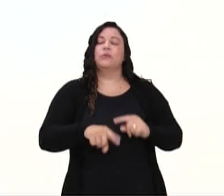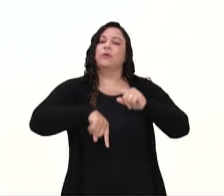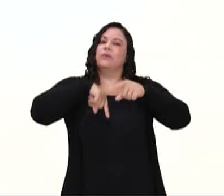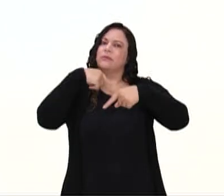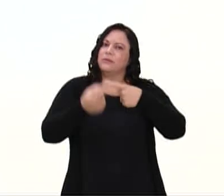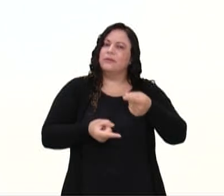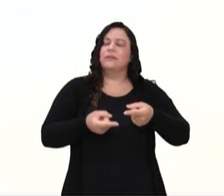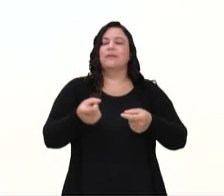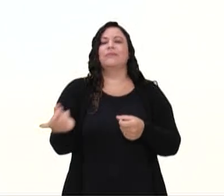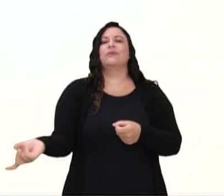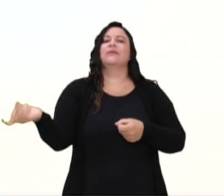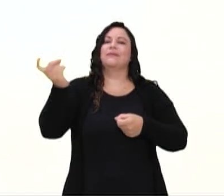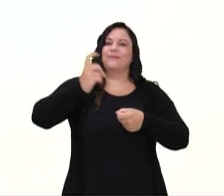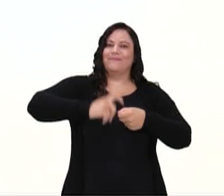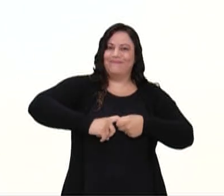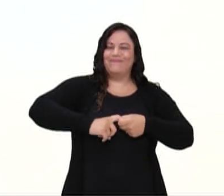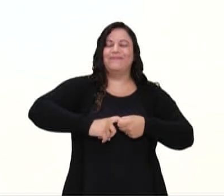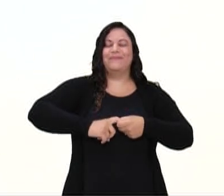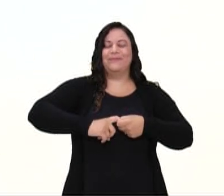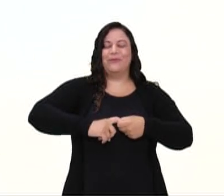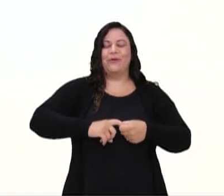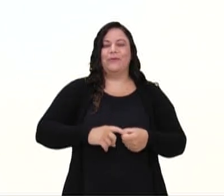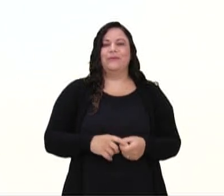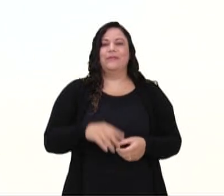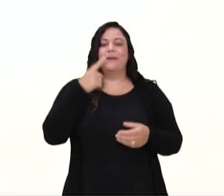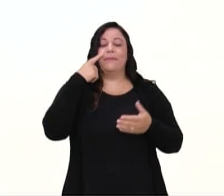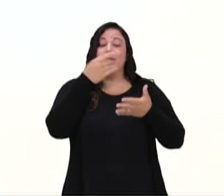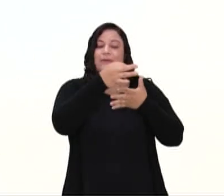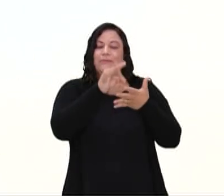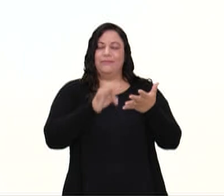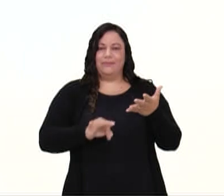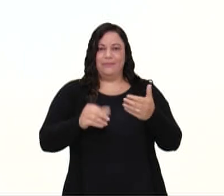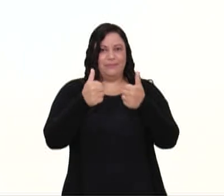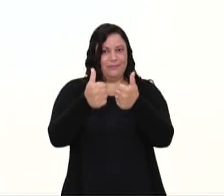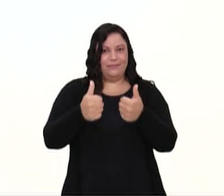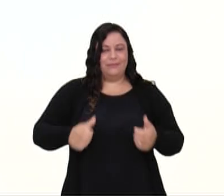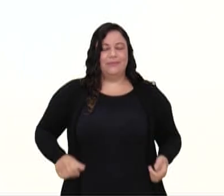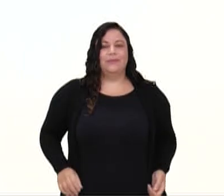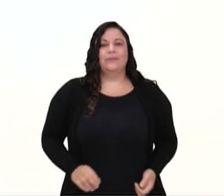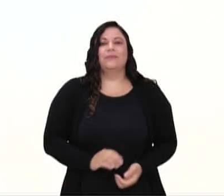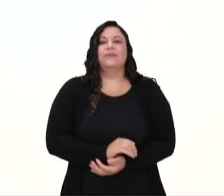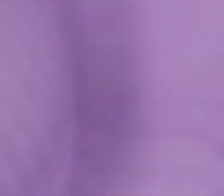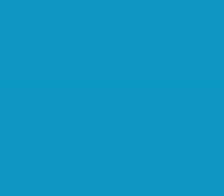para finalizar a aula, a gente volta para fazer a correção coletiva, ok?